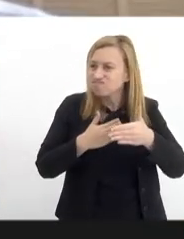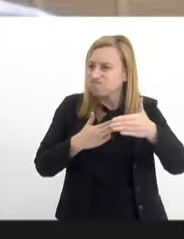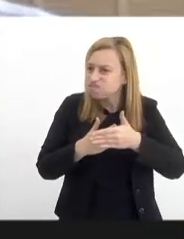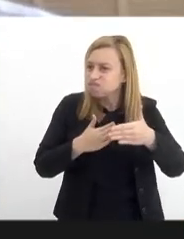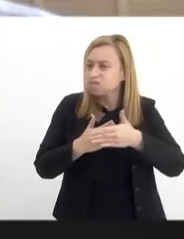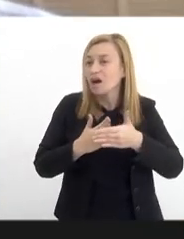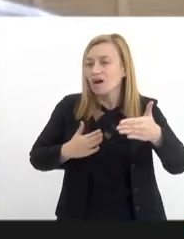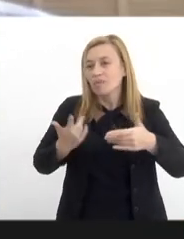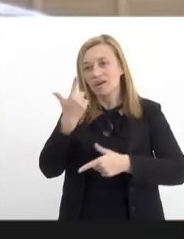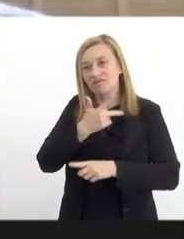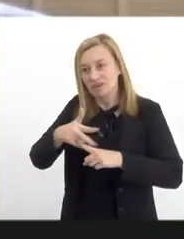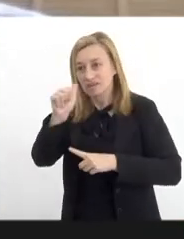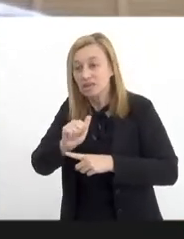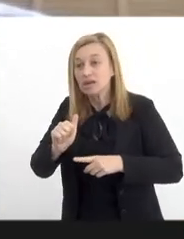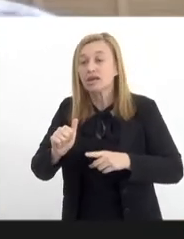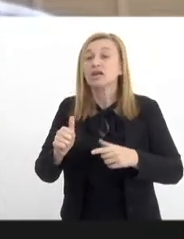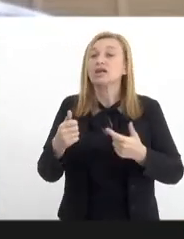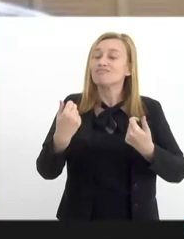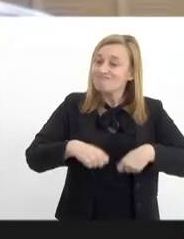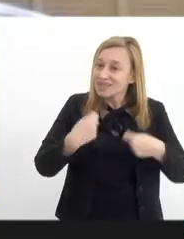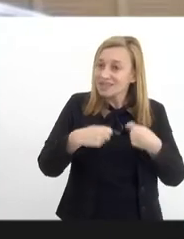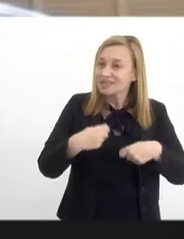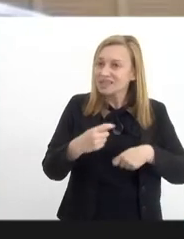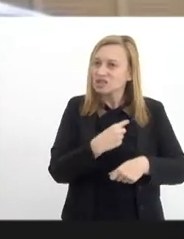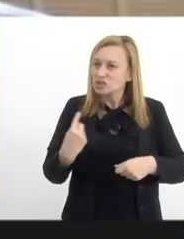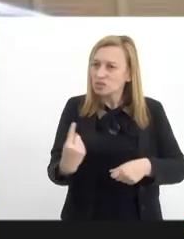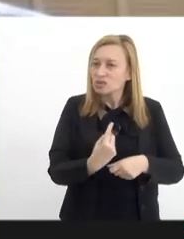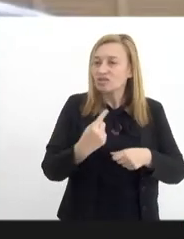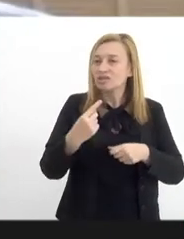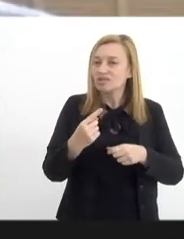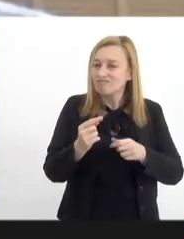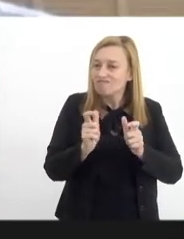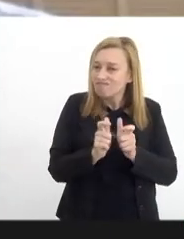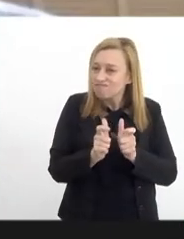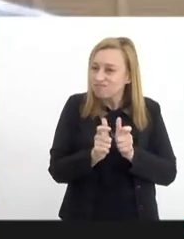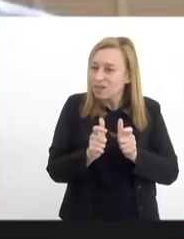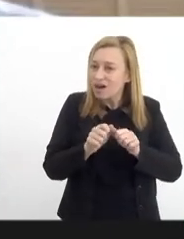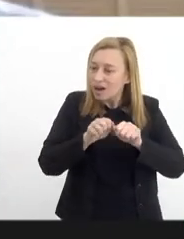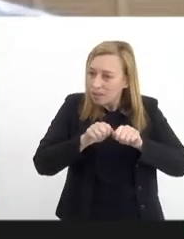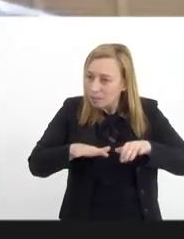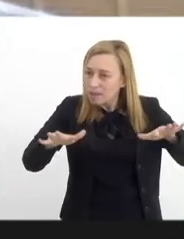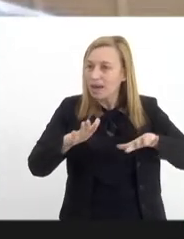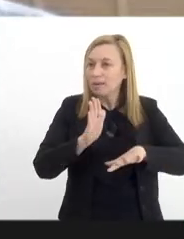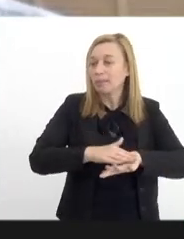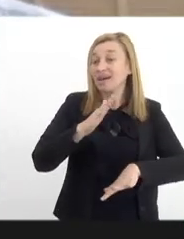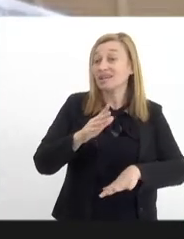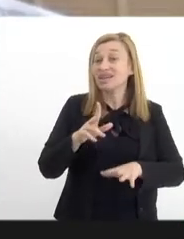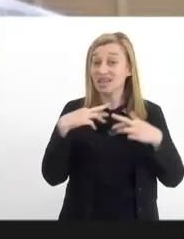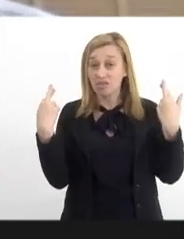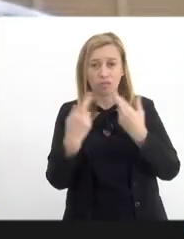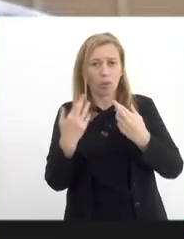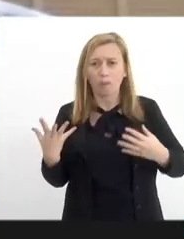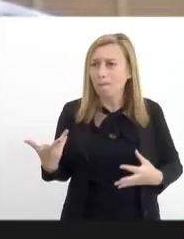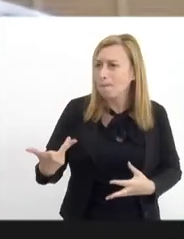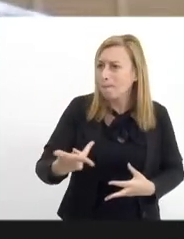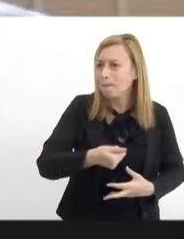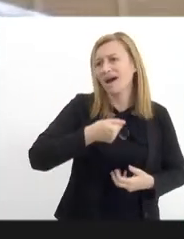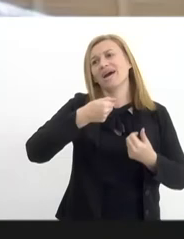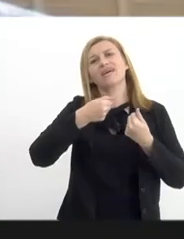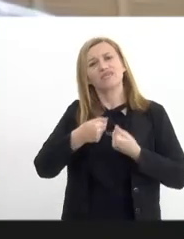ser convencidas, e a gente precisa fomentar um pouco mais, essa audiência ela é maravilhosa,